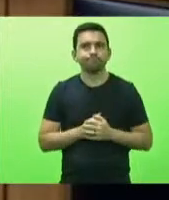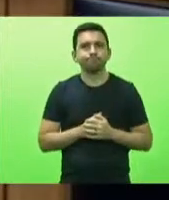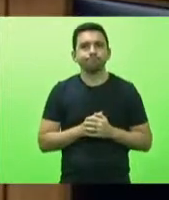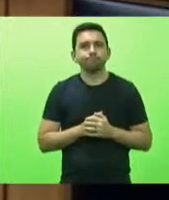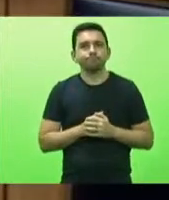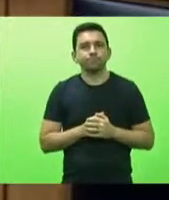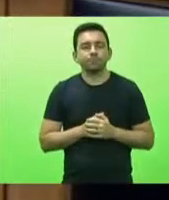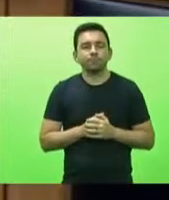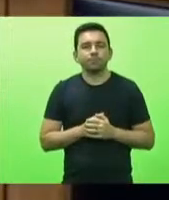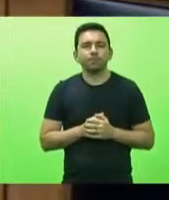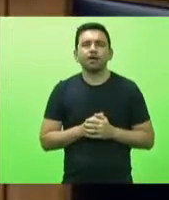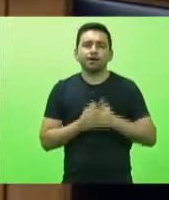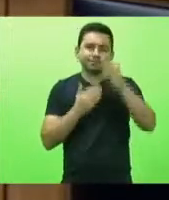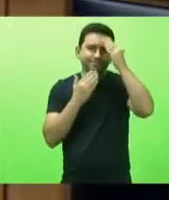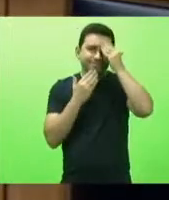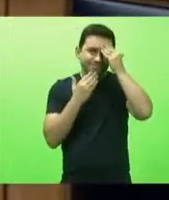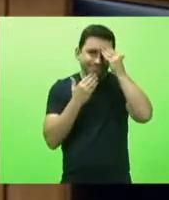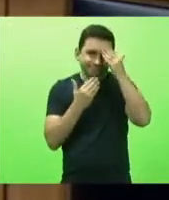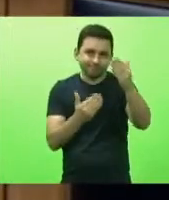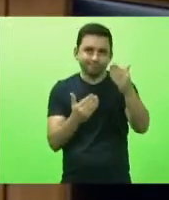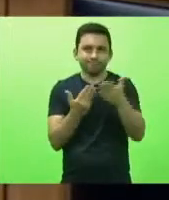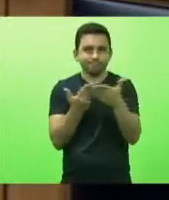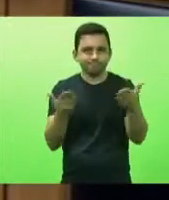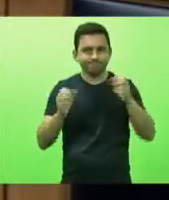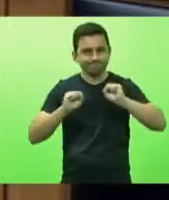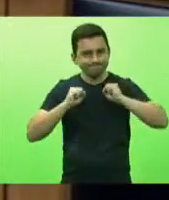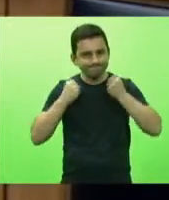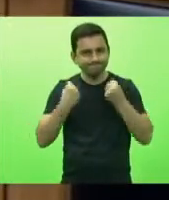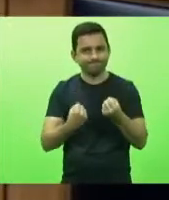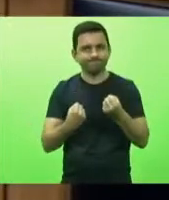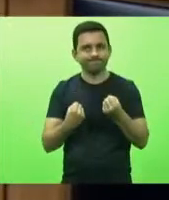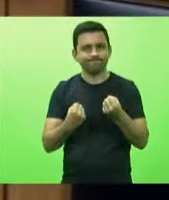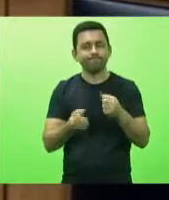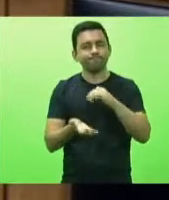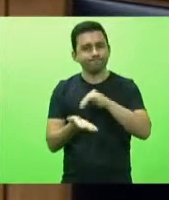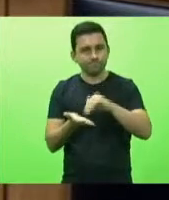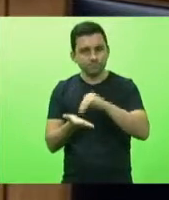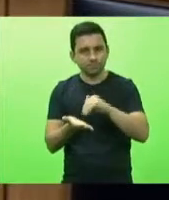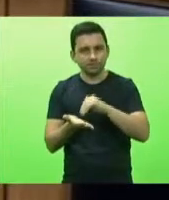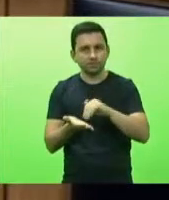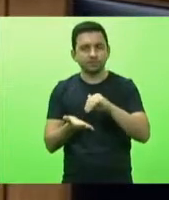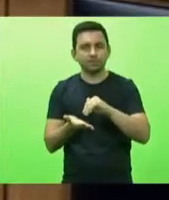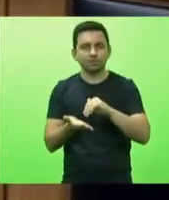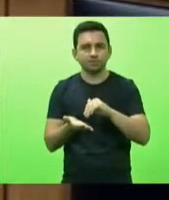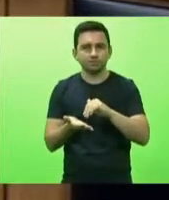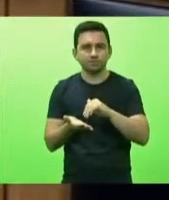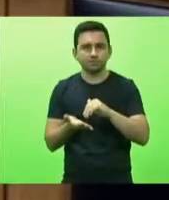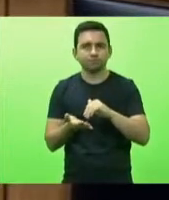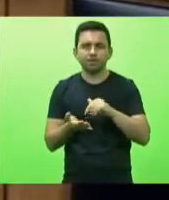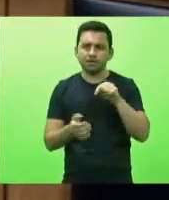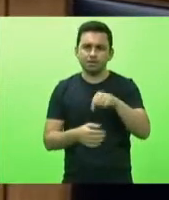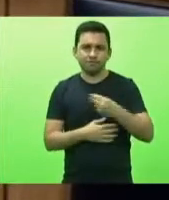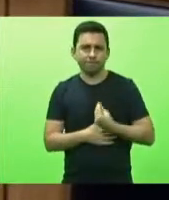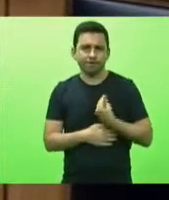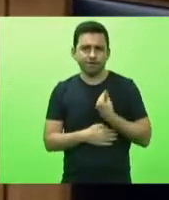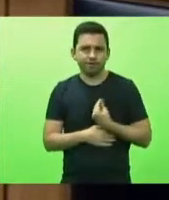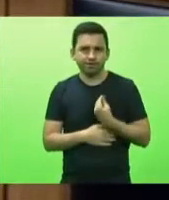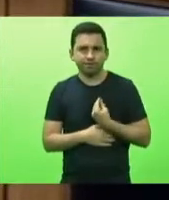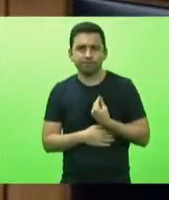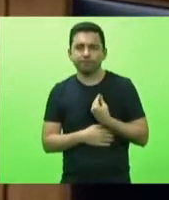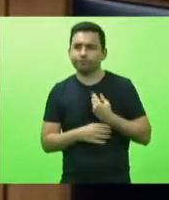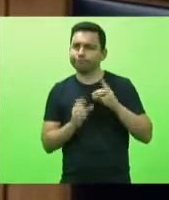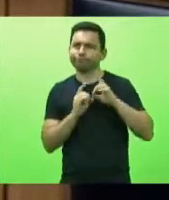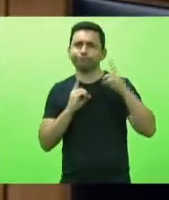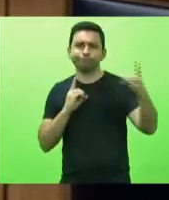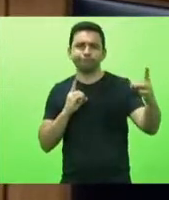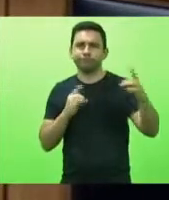nessa reunião agradeço mesmo o esforço por parte do secretário de se fazer presente aqui mesmo que remotamente para